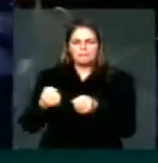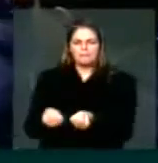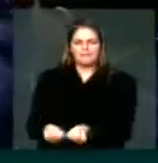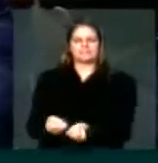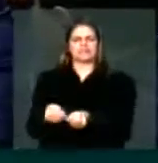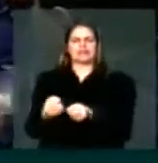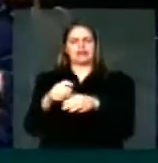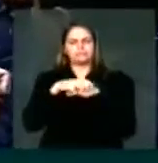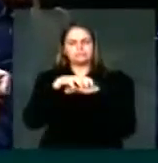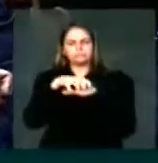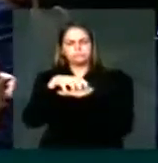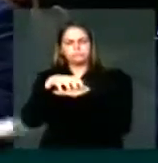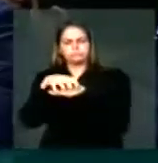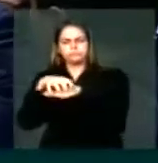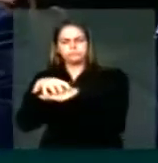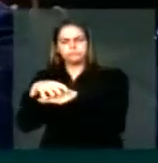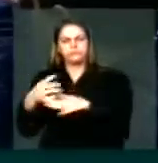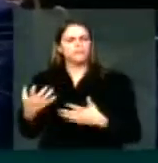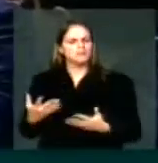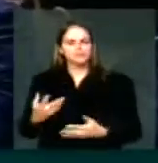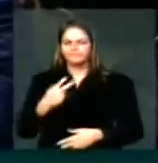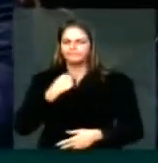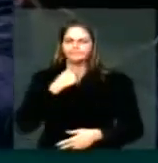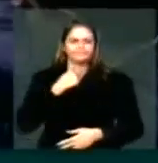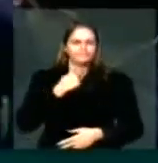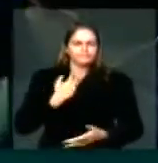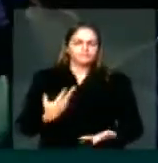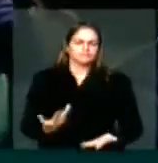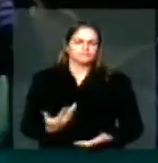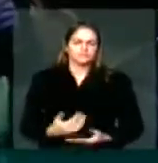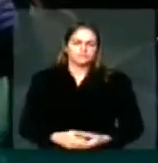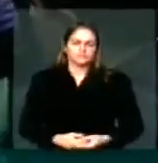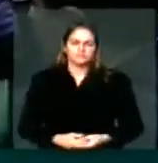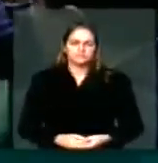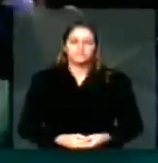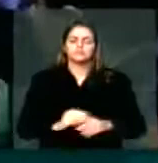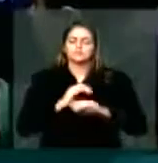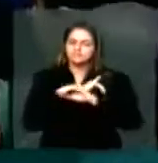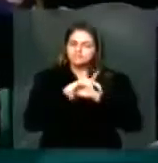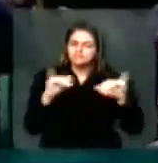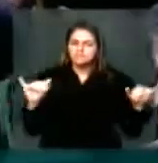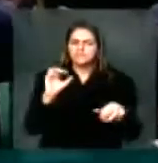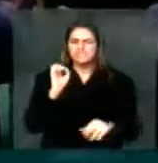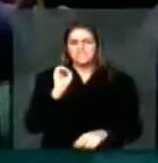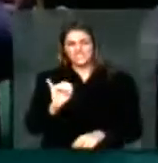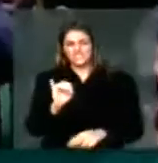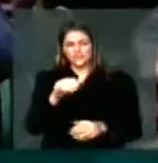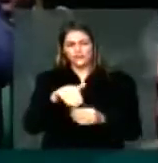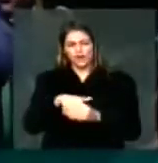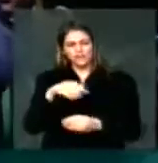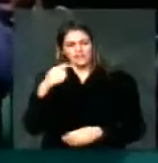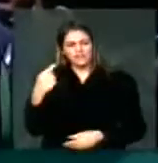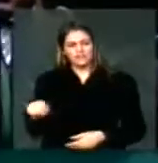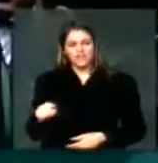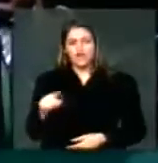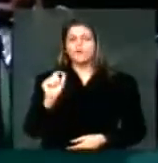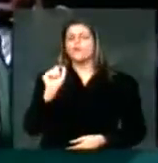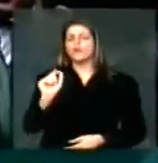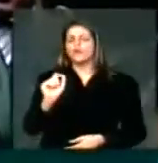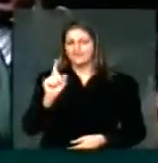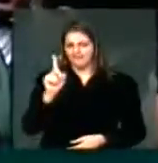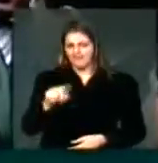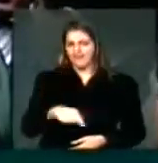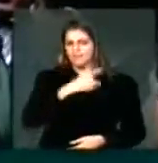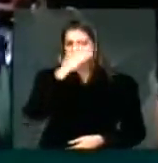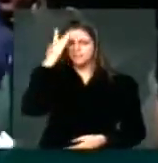eixos, sendo que o caminhão está vazio. Portanto, o PSDB vota sim, e eu quero alertar. Quem votar não, está dizendo que o caminhoneiro vai ter que